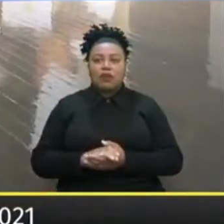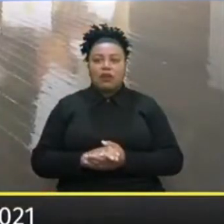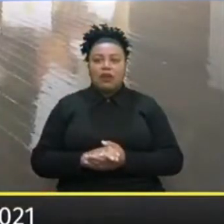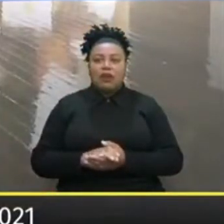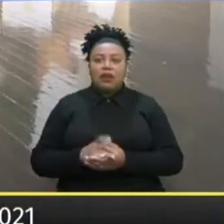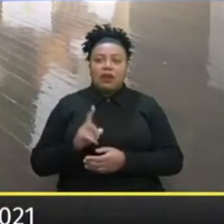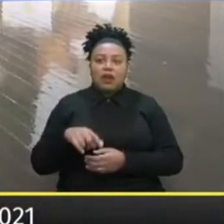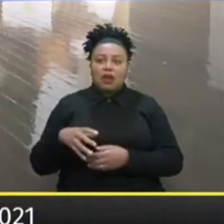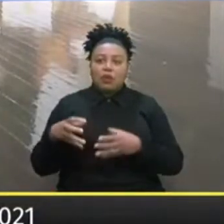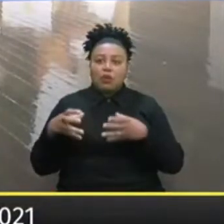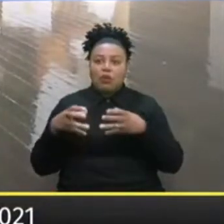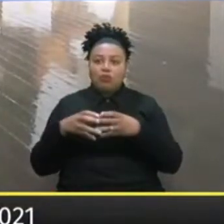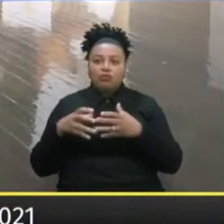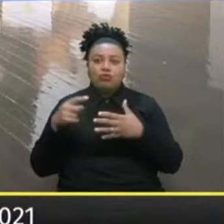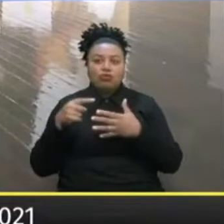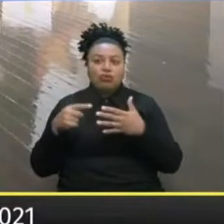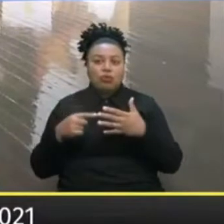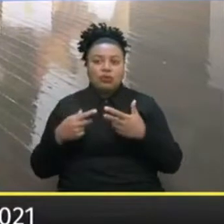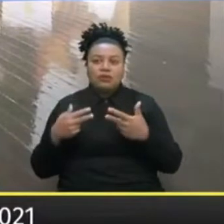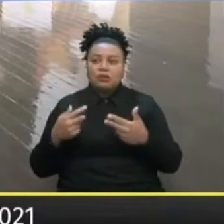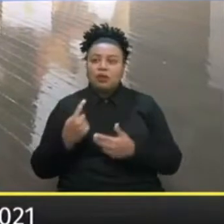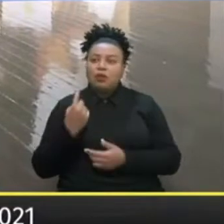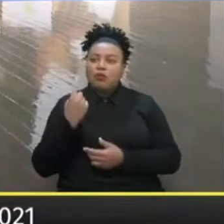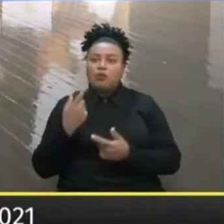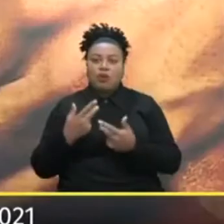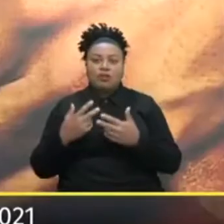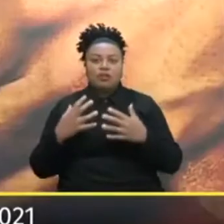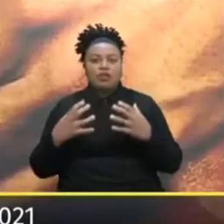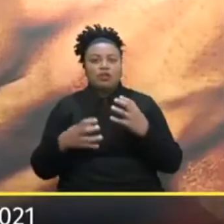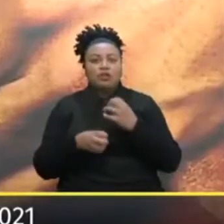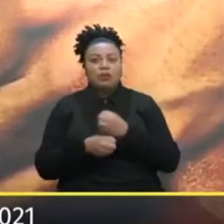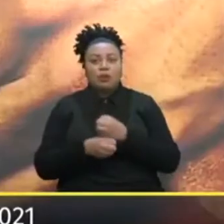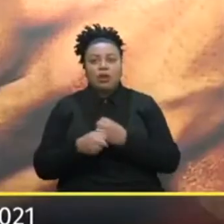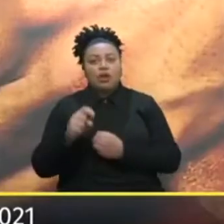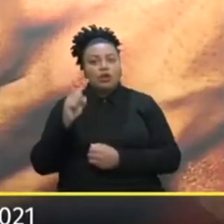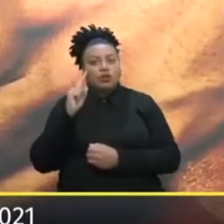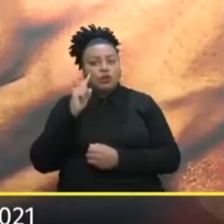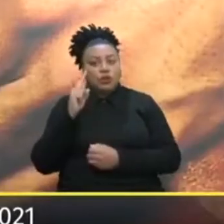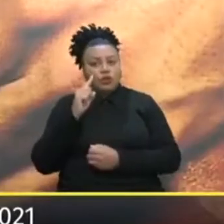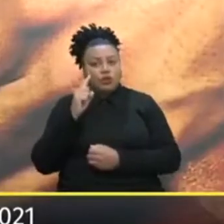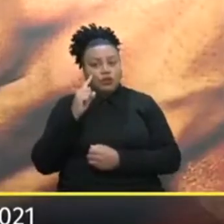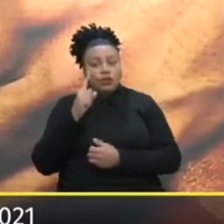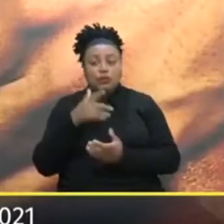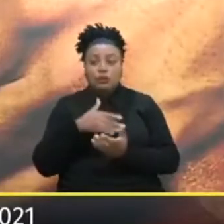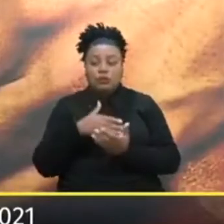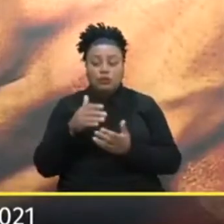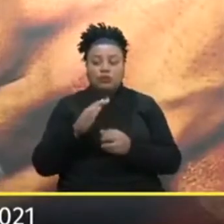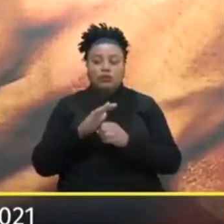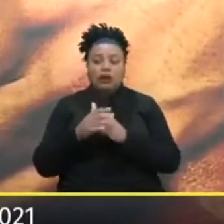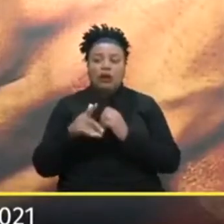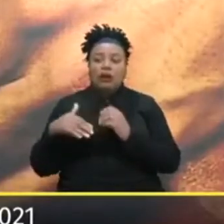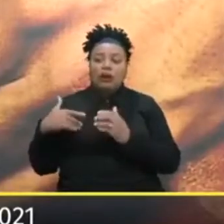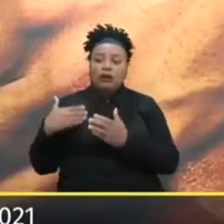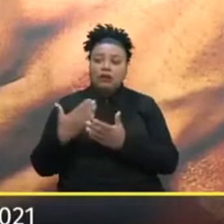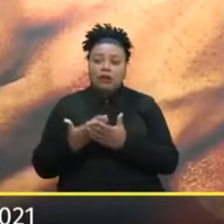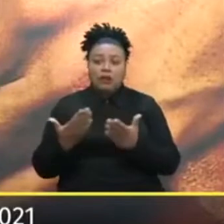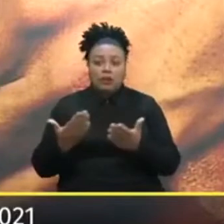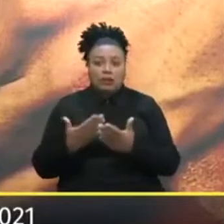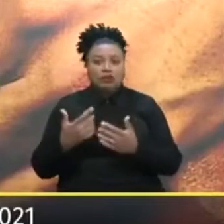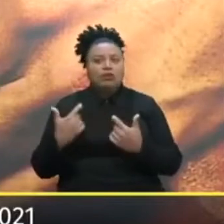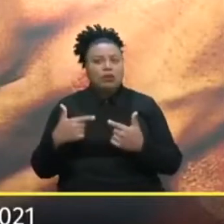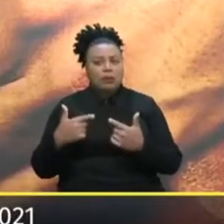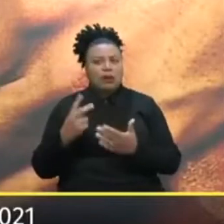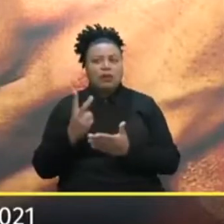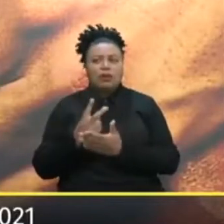coisas Não é só Uma coisinha Que a gente fez É um somatório Foram todos os dias Desde o início Da pandemia Até hoje A gente continua Trabalhando Hoje